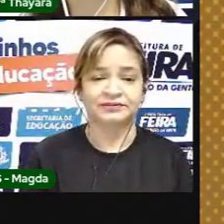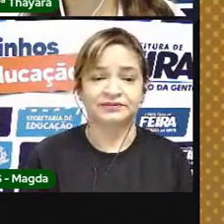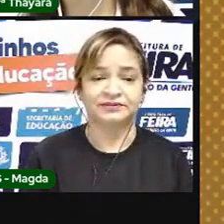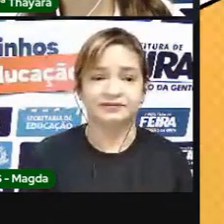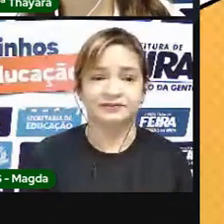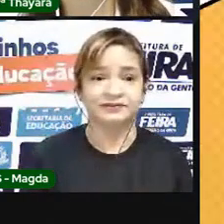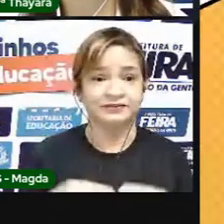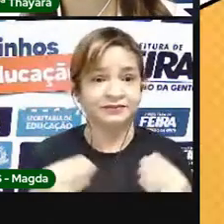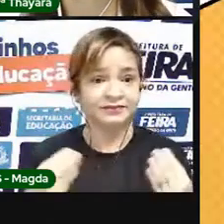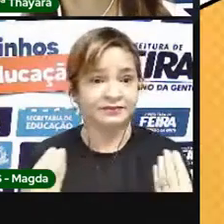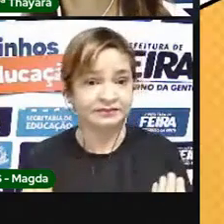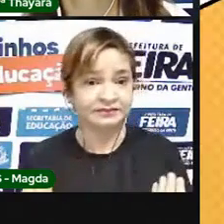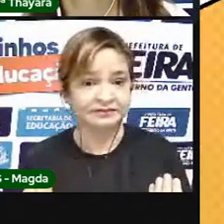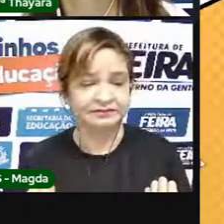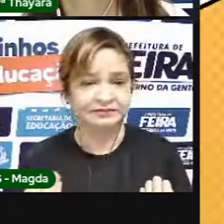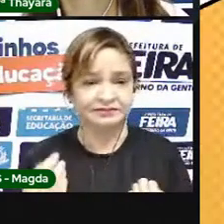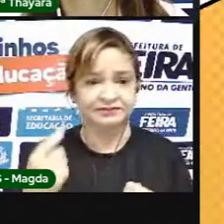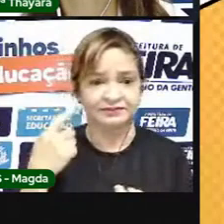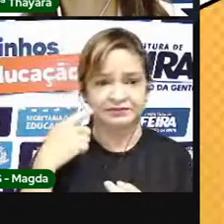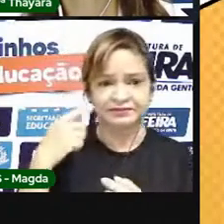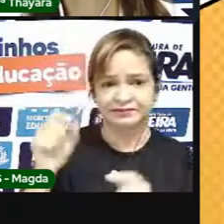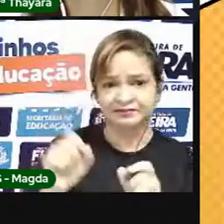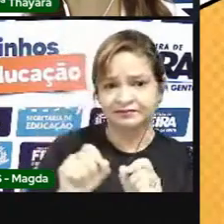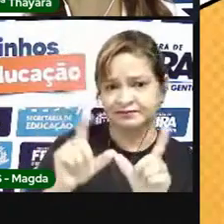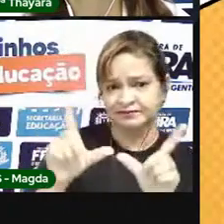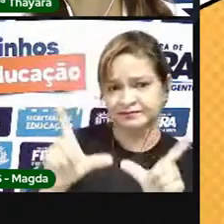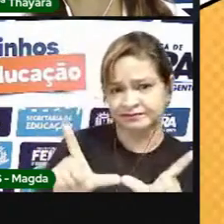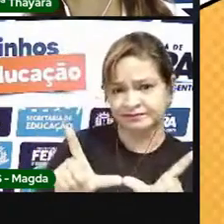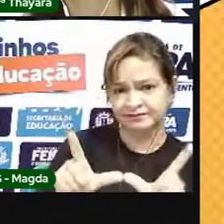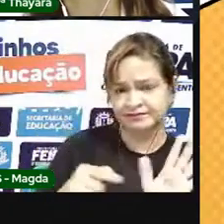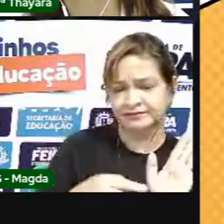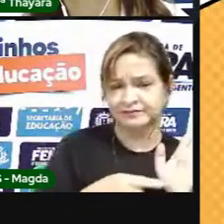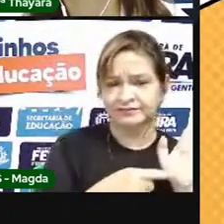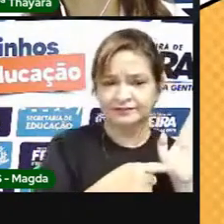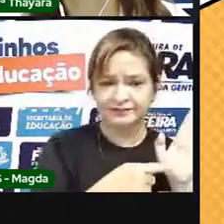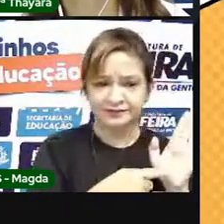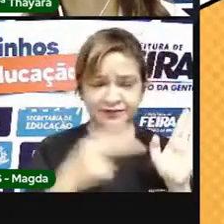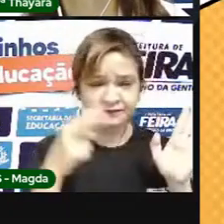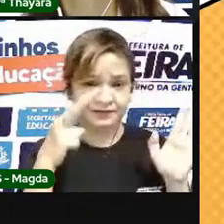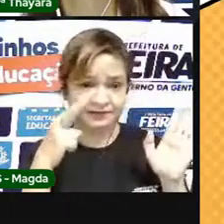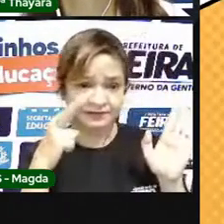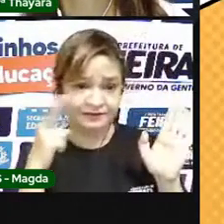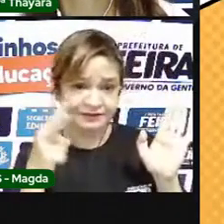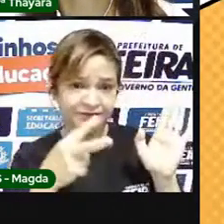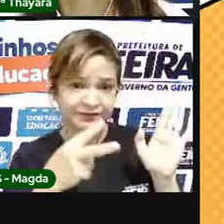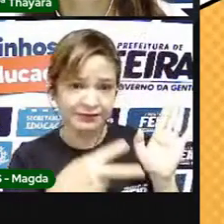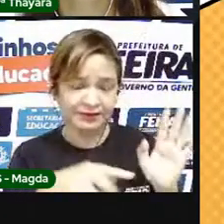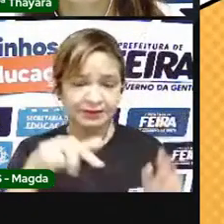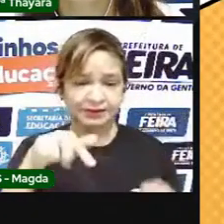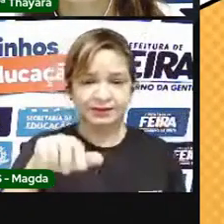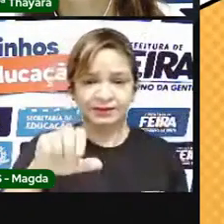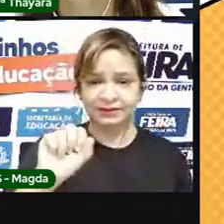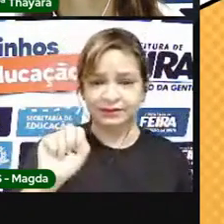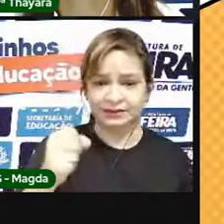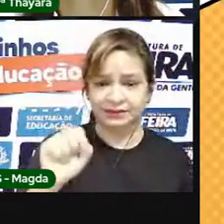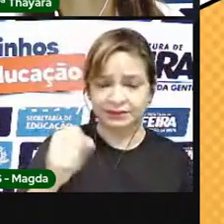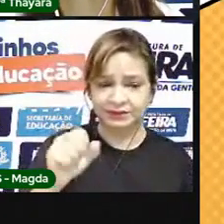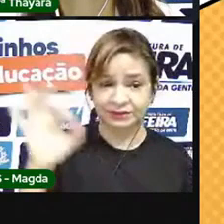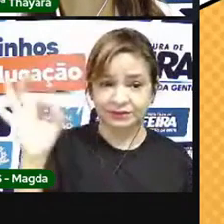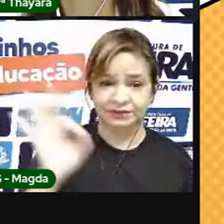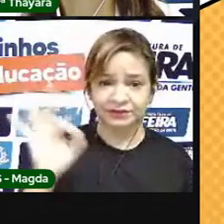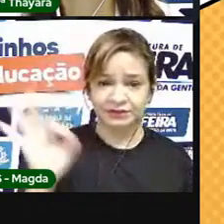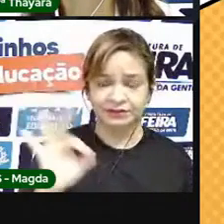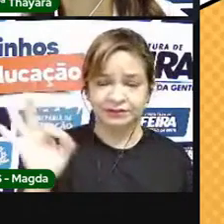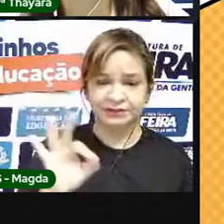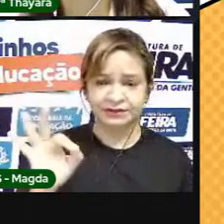Então, eu trouxe esse gráfico aqui para vocês. E aqui a gente observa que 78% da atmosfera é composta